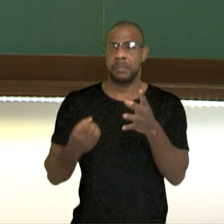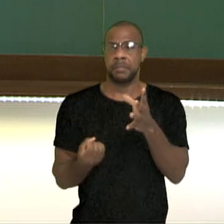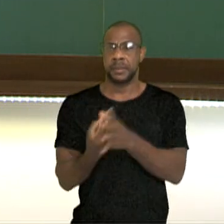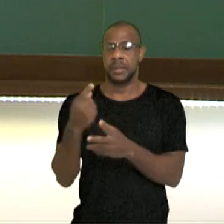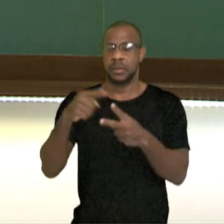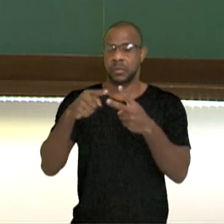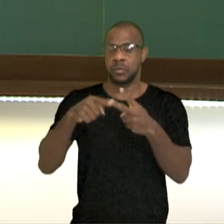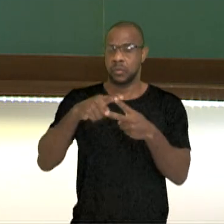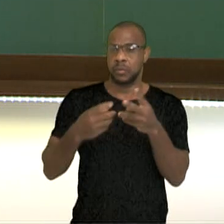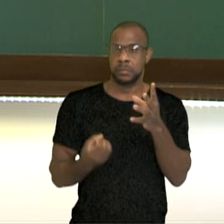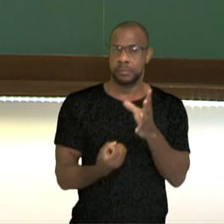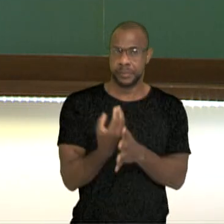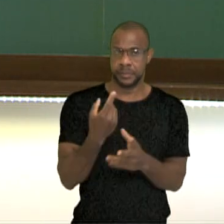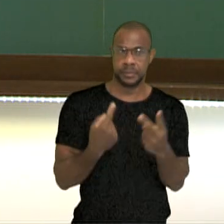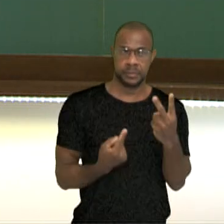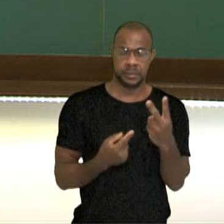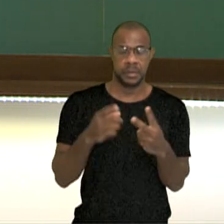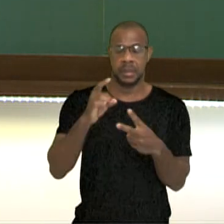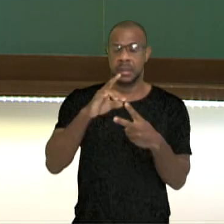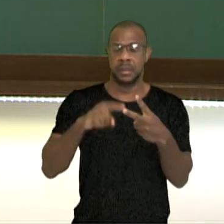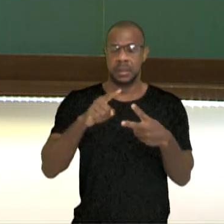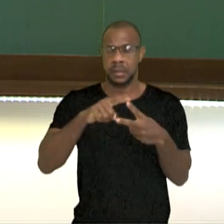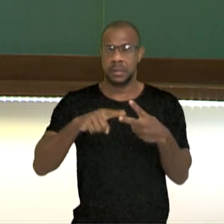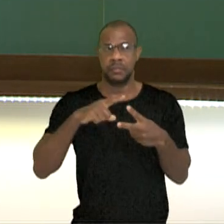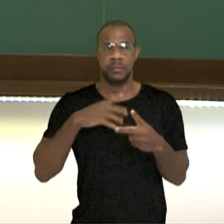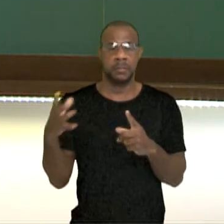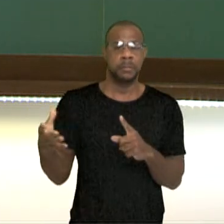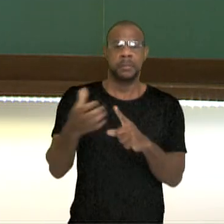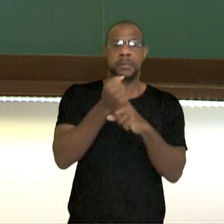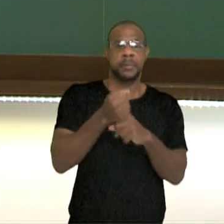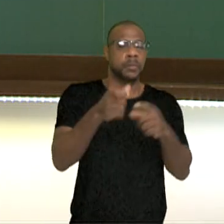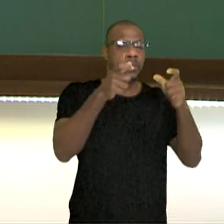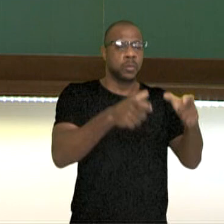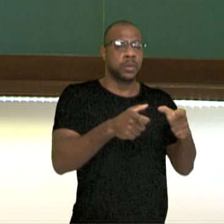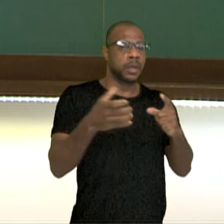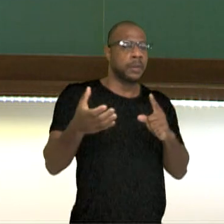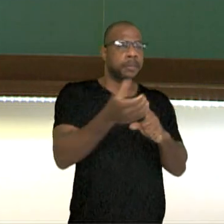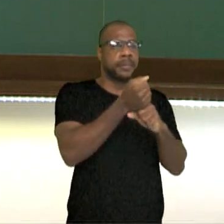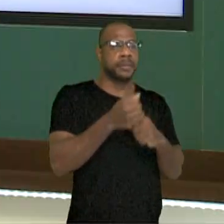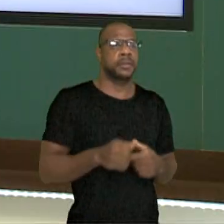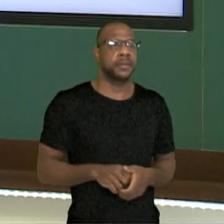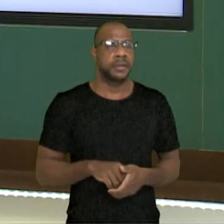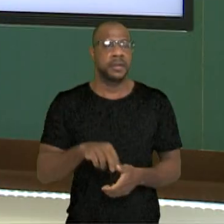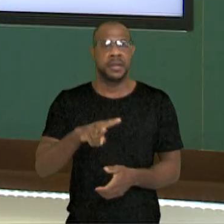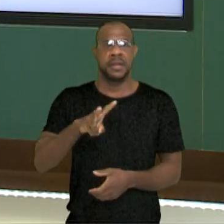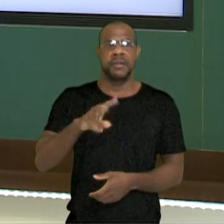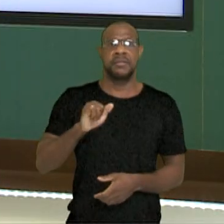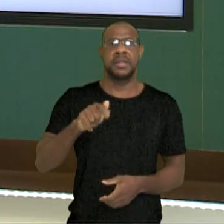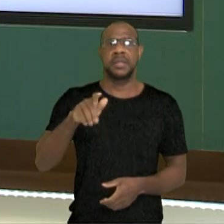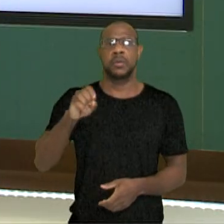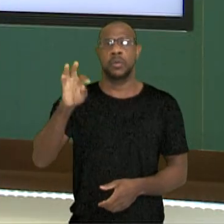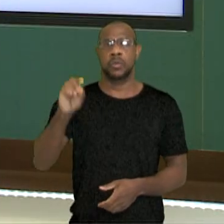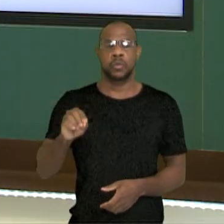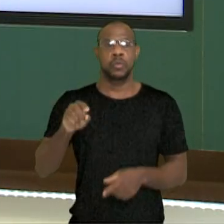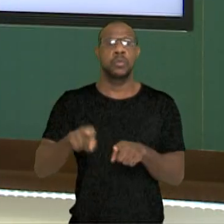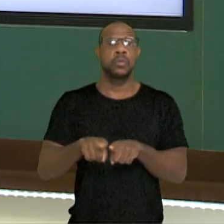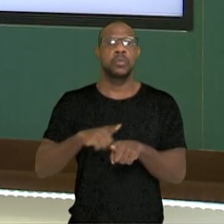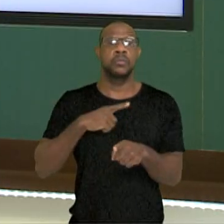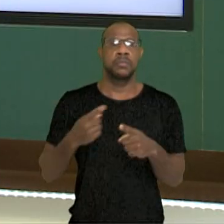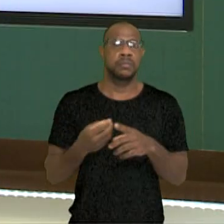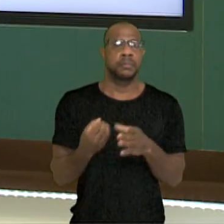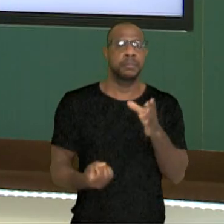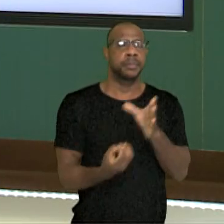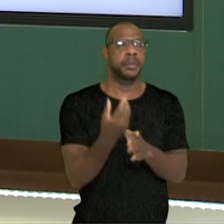Ostrogodos, né? E cada um vai dominar ali uma região. Então, ó, os Visigodos, eles vão se instalar na